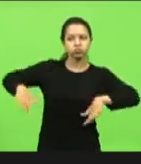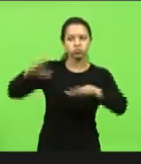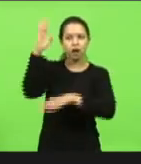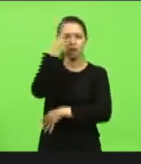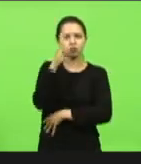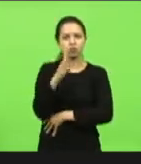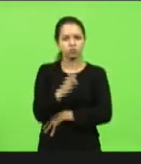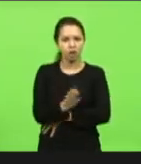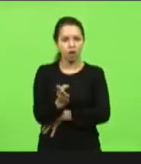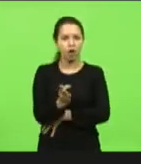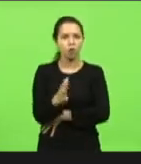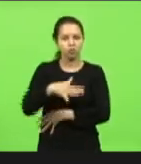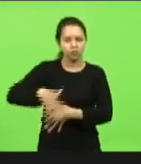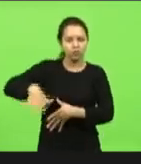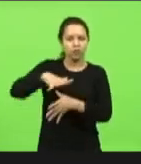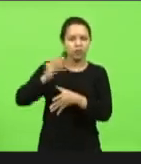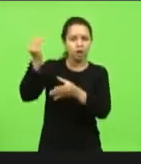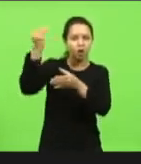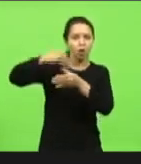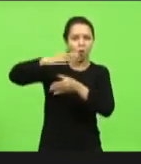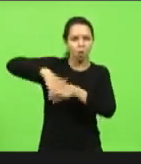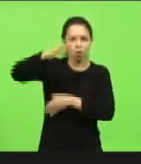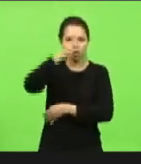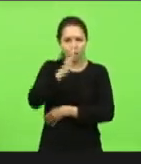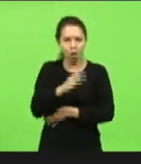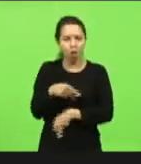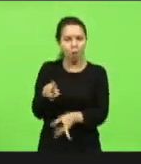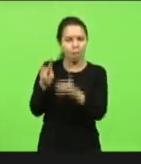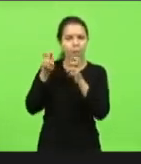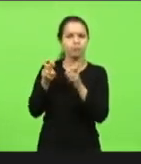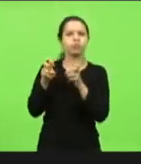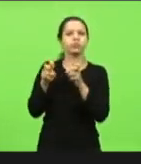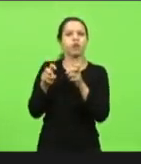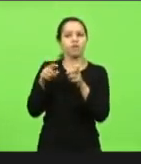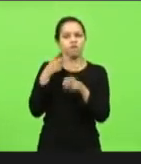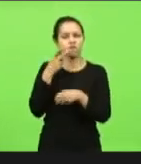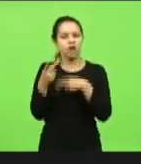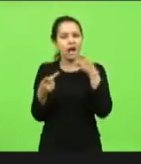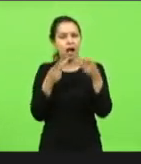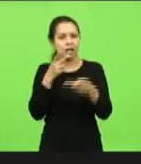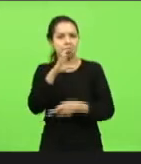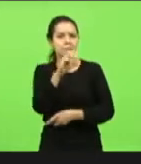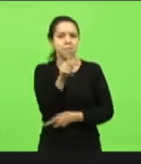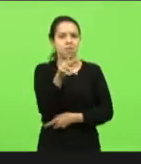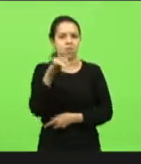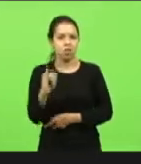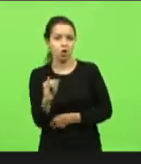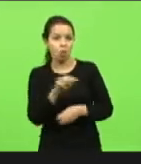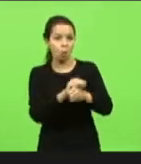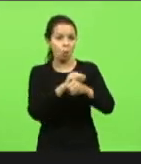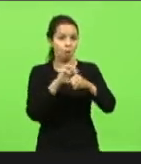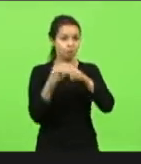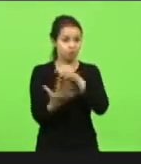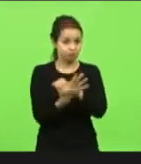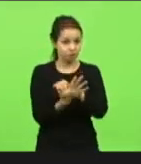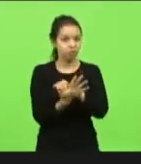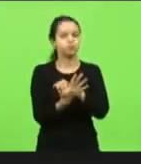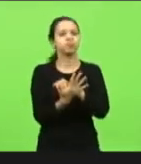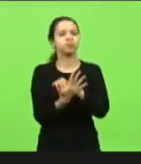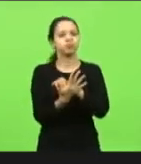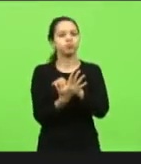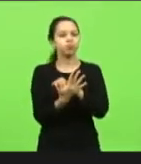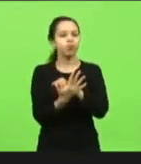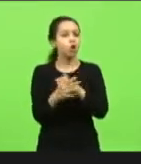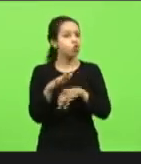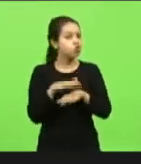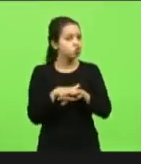cenário estadual a gente tá enxergando lá quando foi falado da CPI do Covidão beleza foi só presta atenção